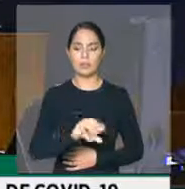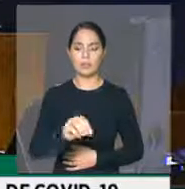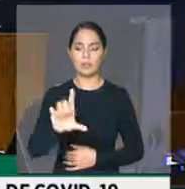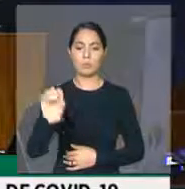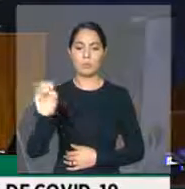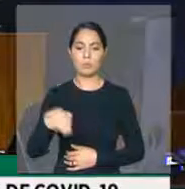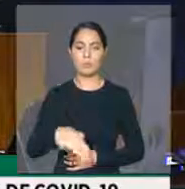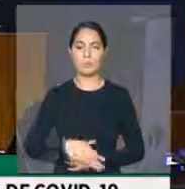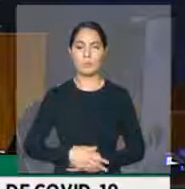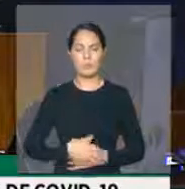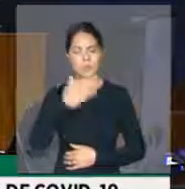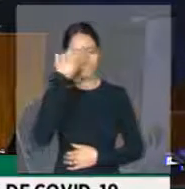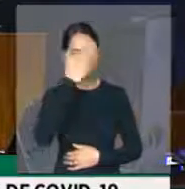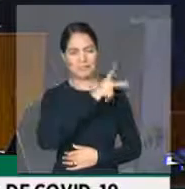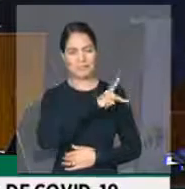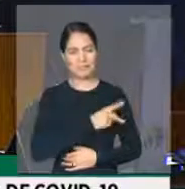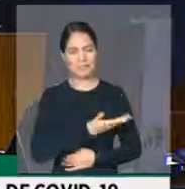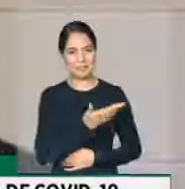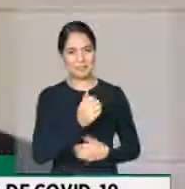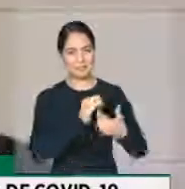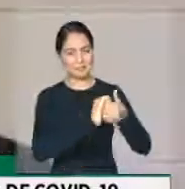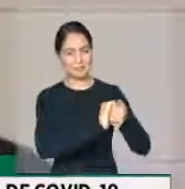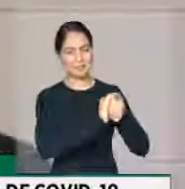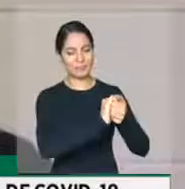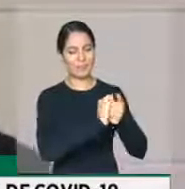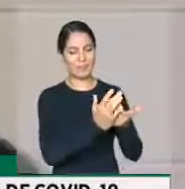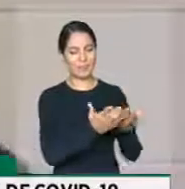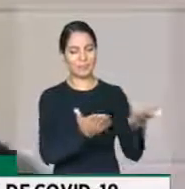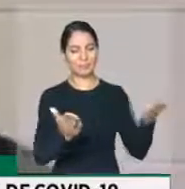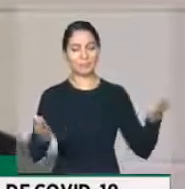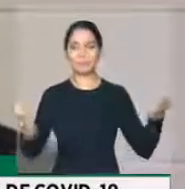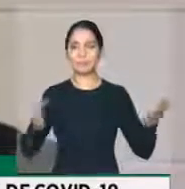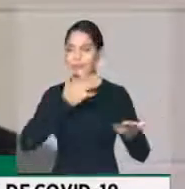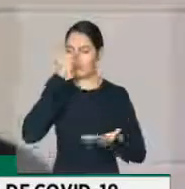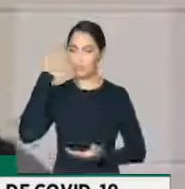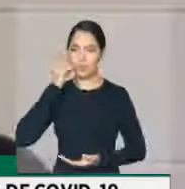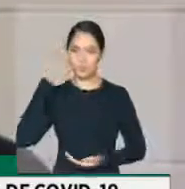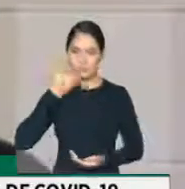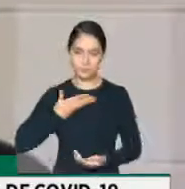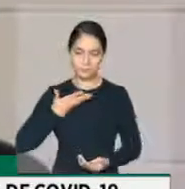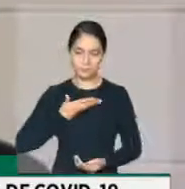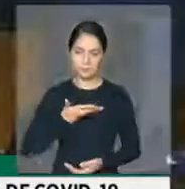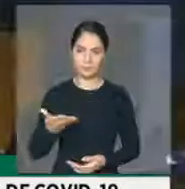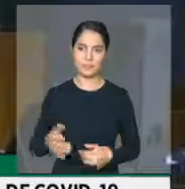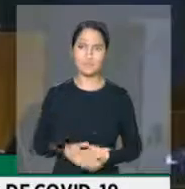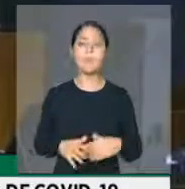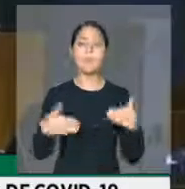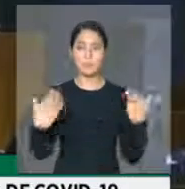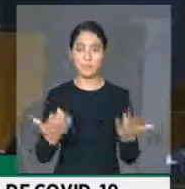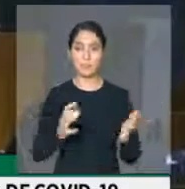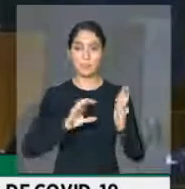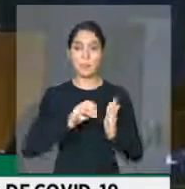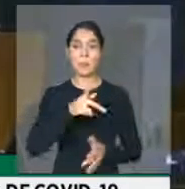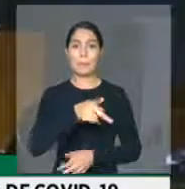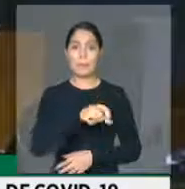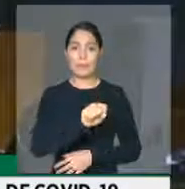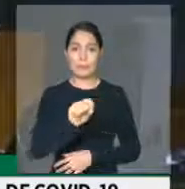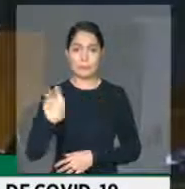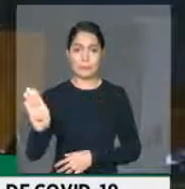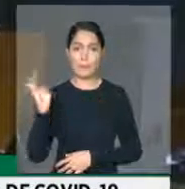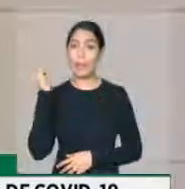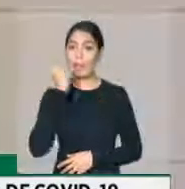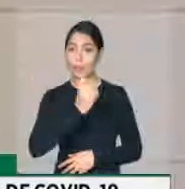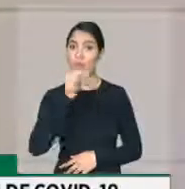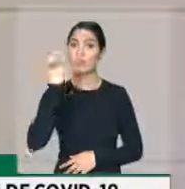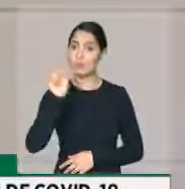Muito obrigado, presidente. Cumprimentando a vossa excelência, cumprimentando os demais cobertos, o PSB vai votar a